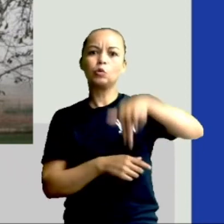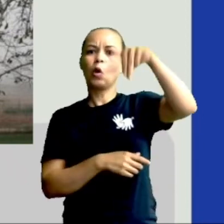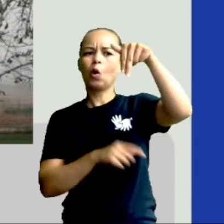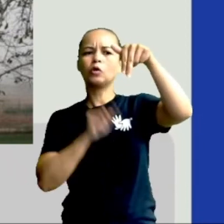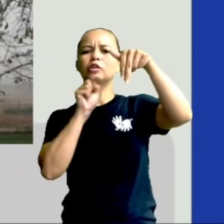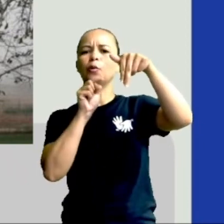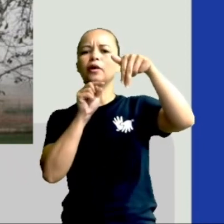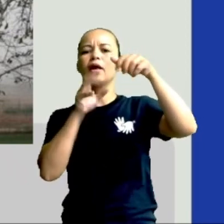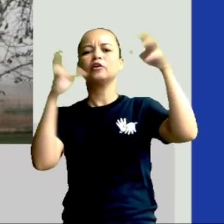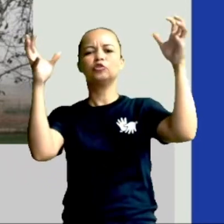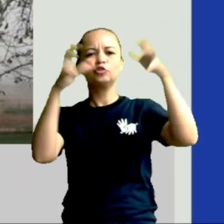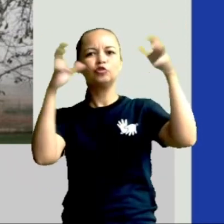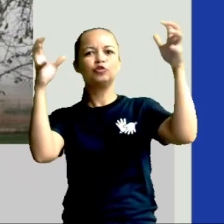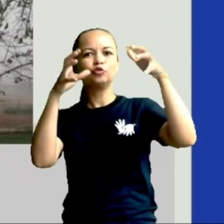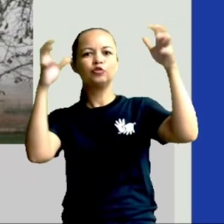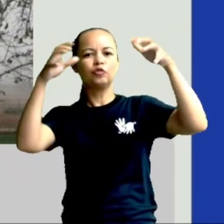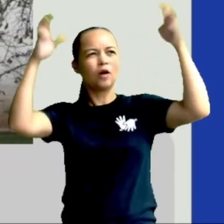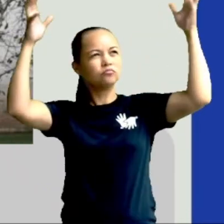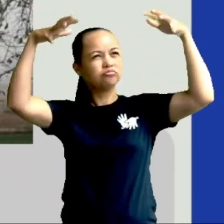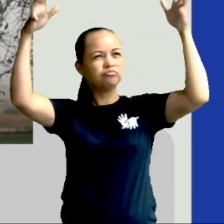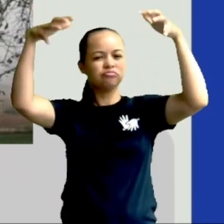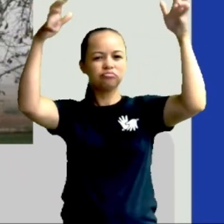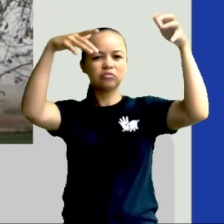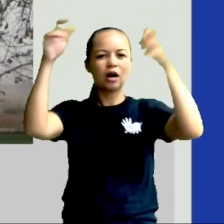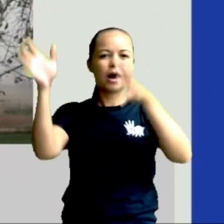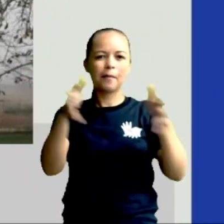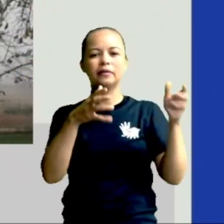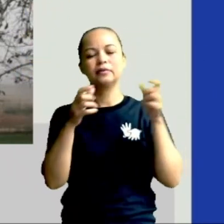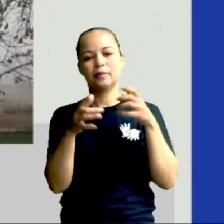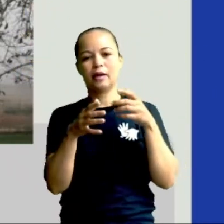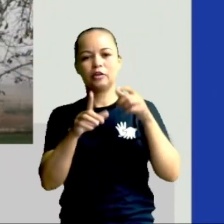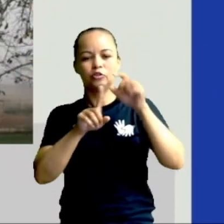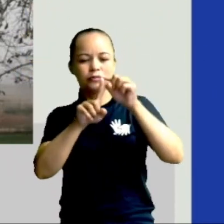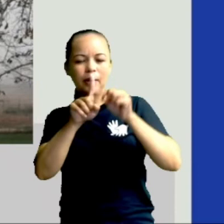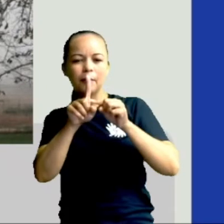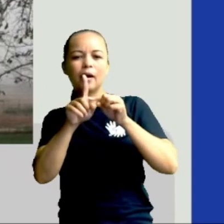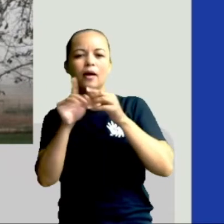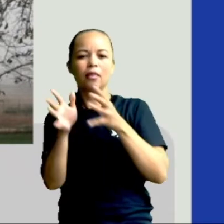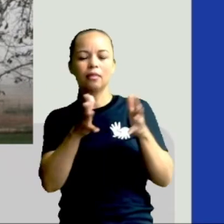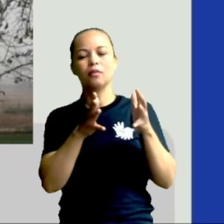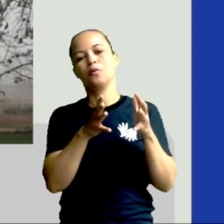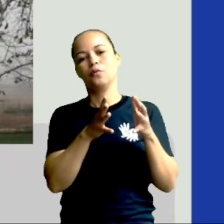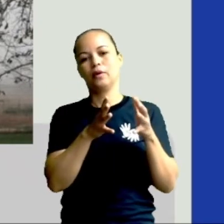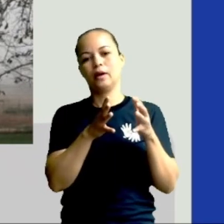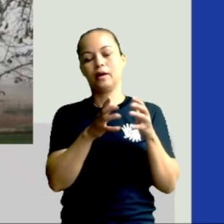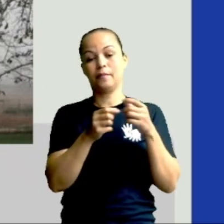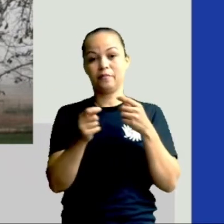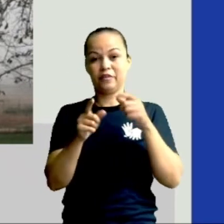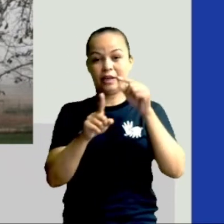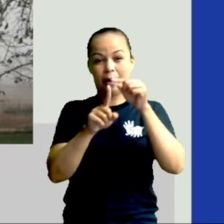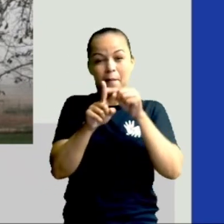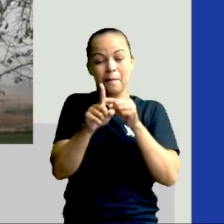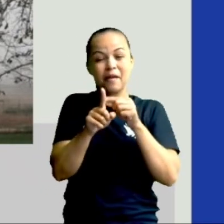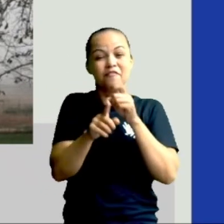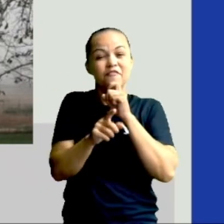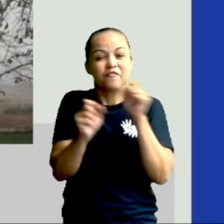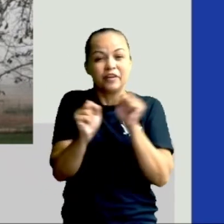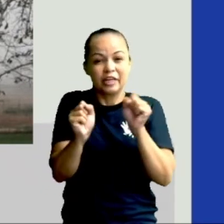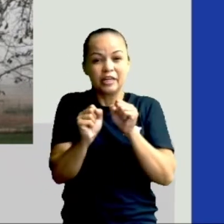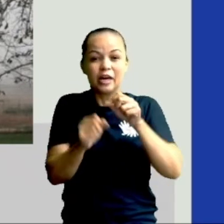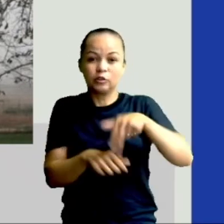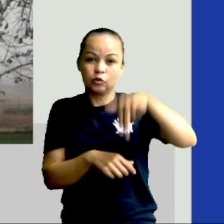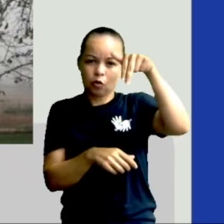ocorrem chuvas, que apesar da baixa temperatura. Então, apesar da temperatura ficar bem fria no norte,